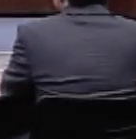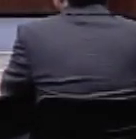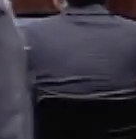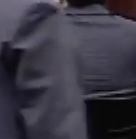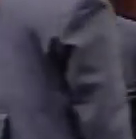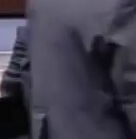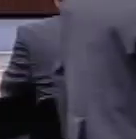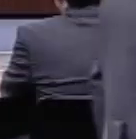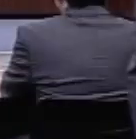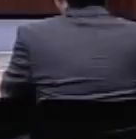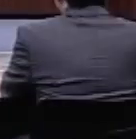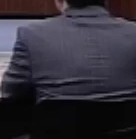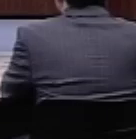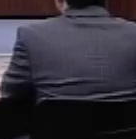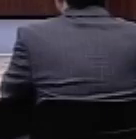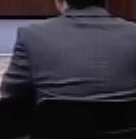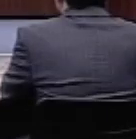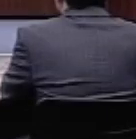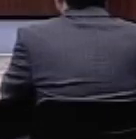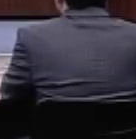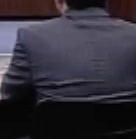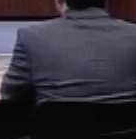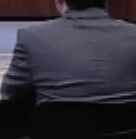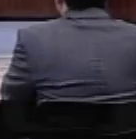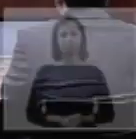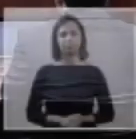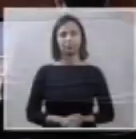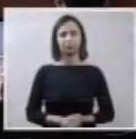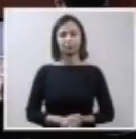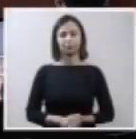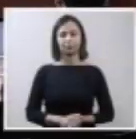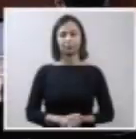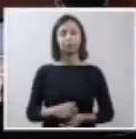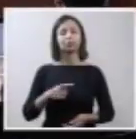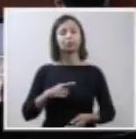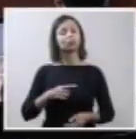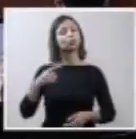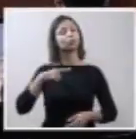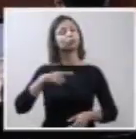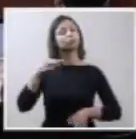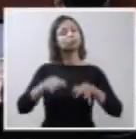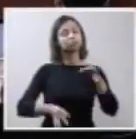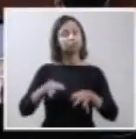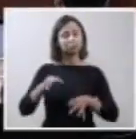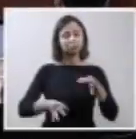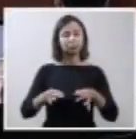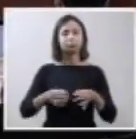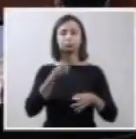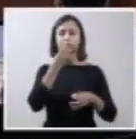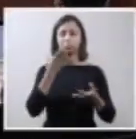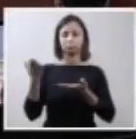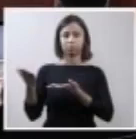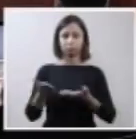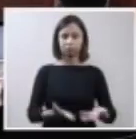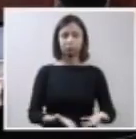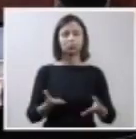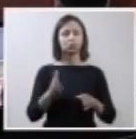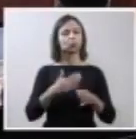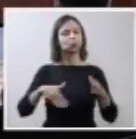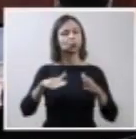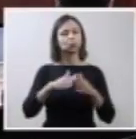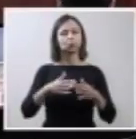diálogo efetivo entre o tribunal e a sociedade